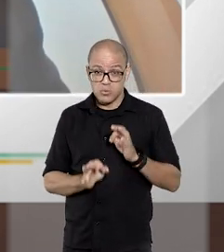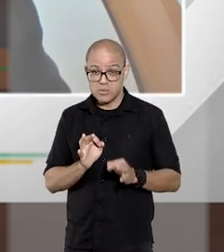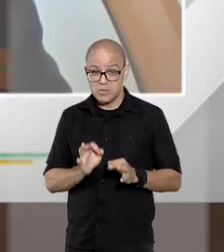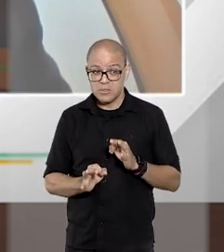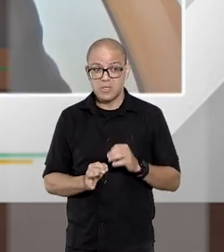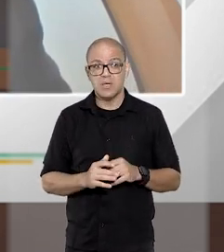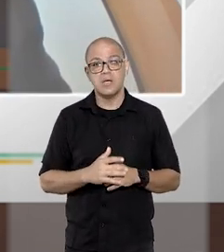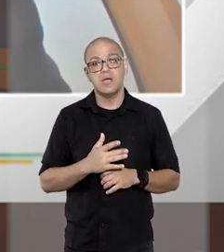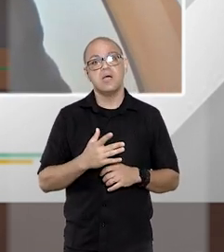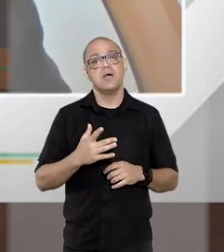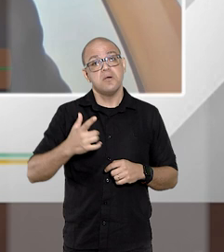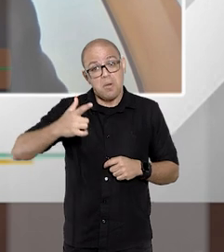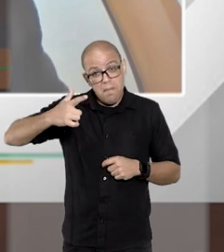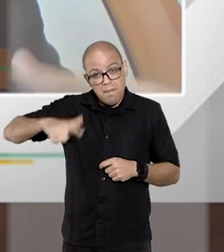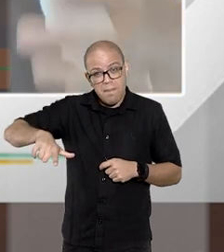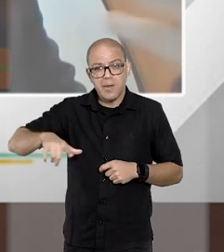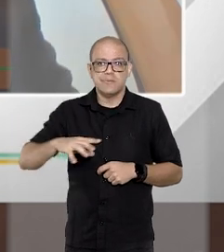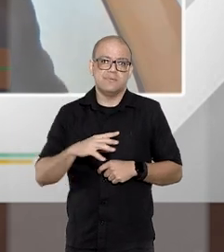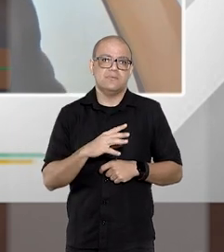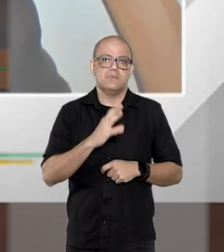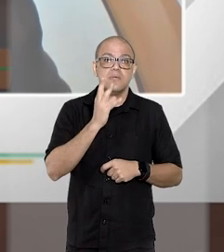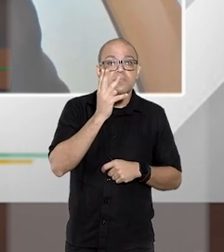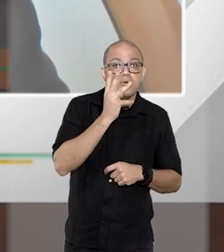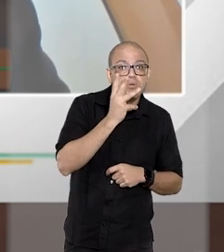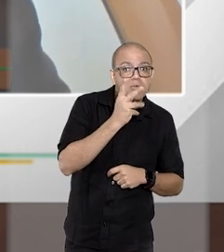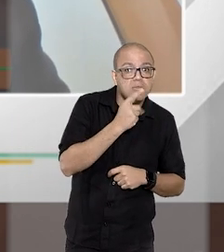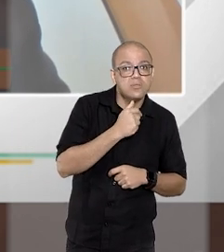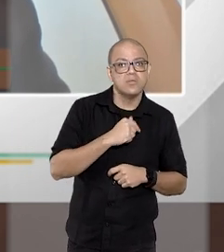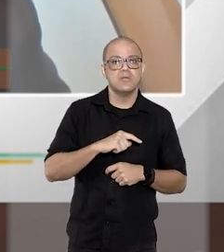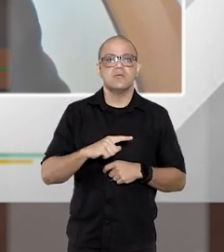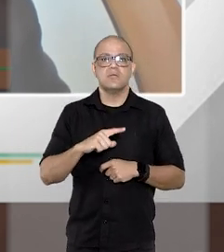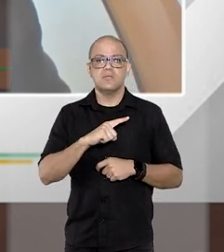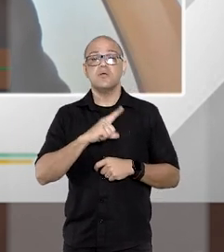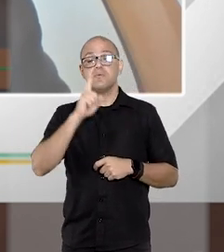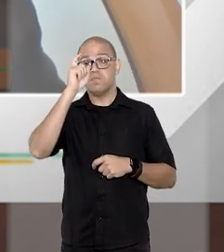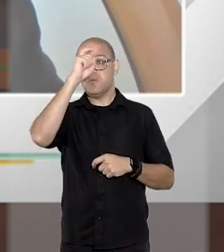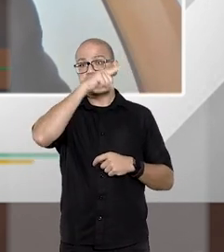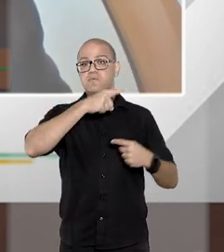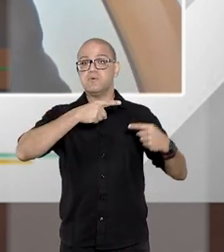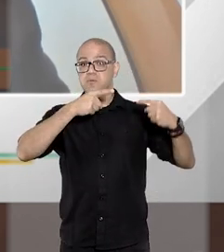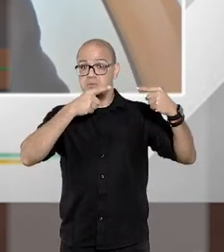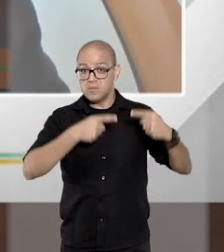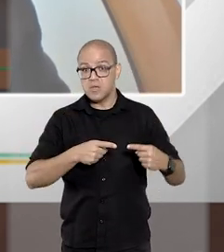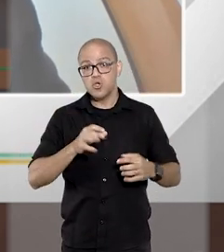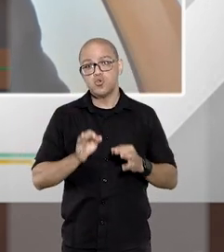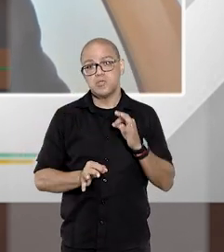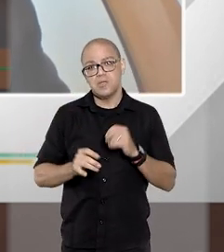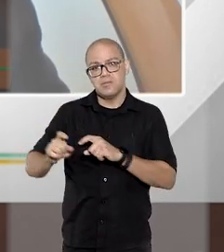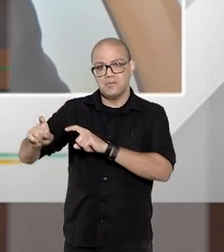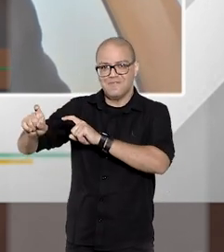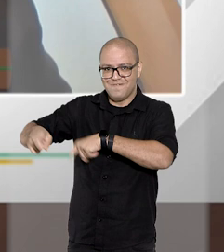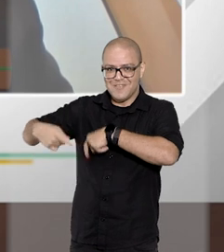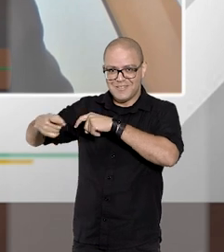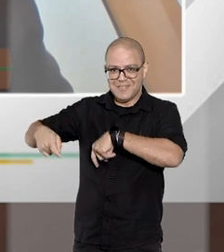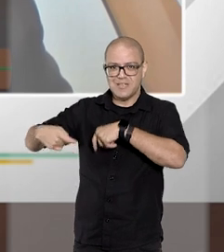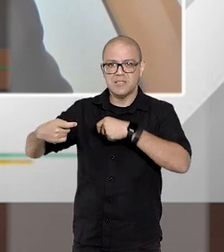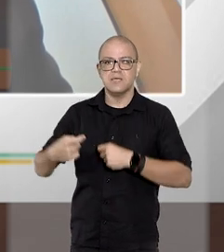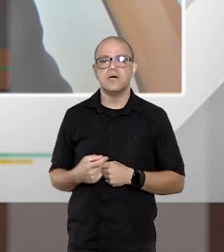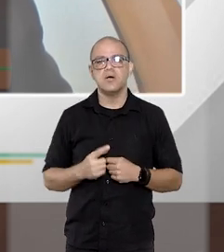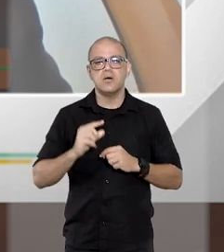Juizado de mais morosidade então isso gera um grande desafio nos Juizados de Fazenda